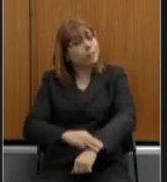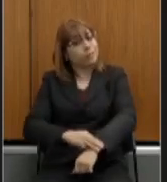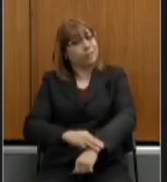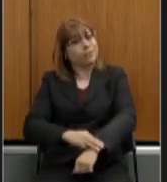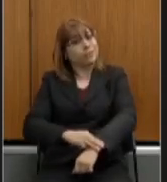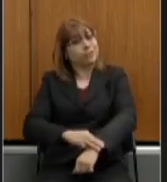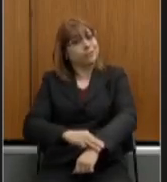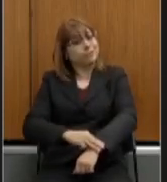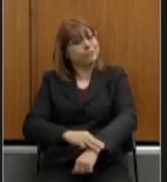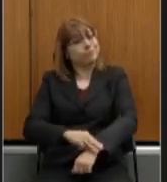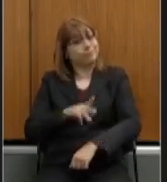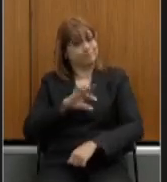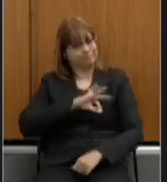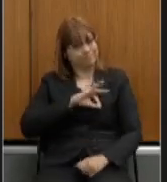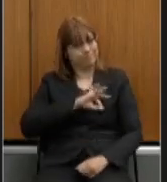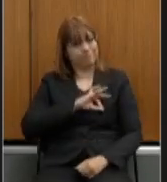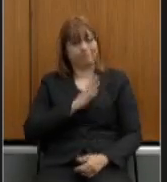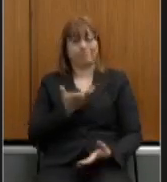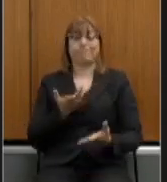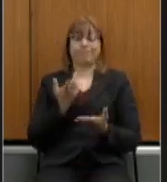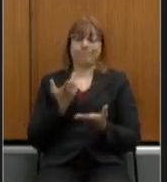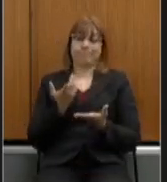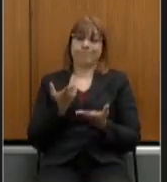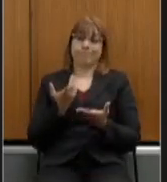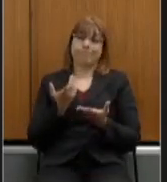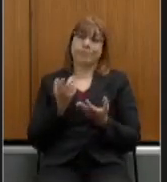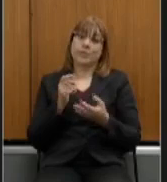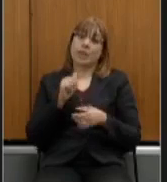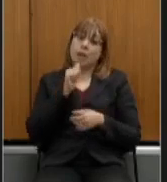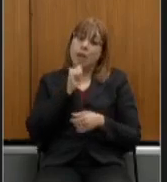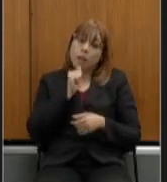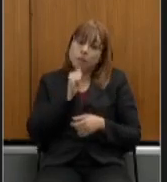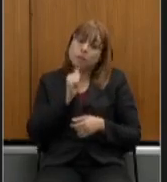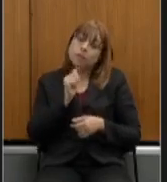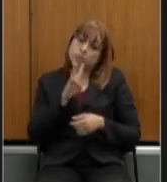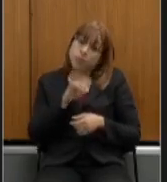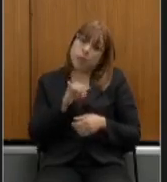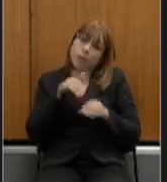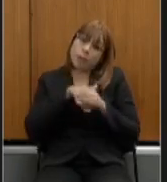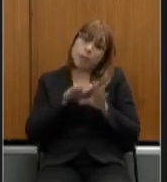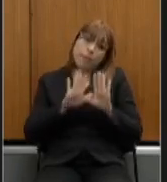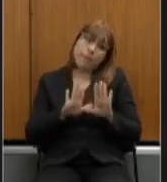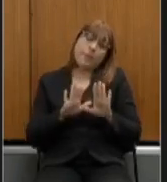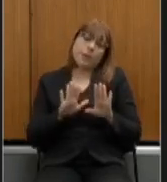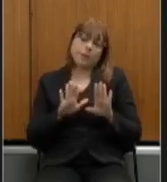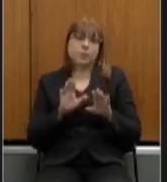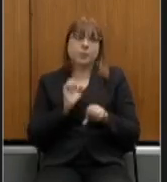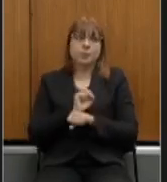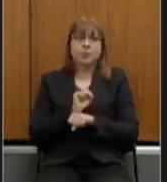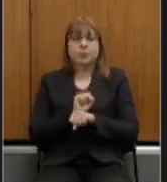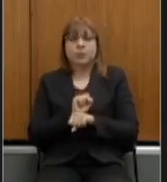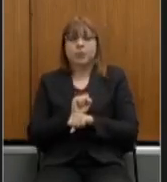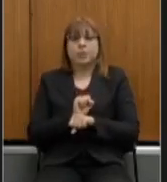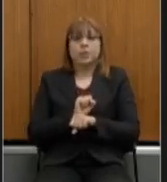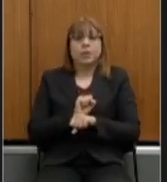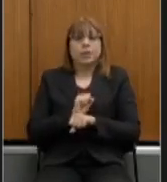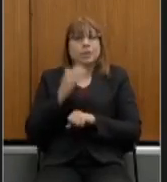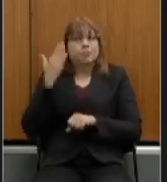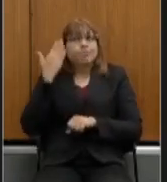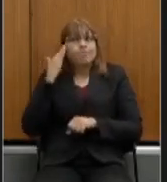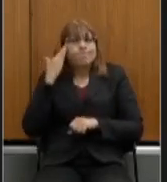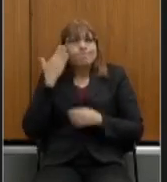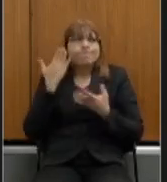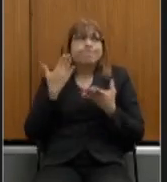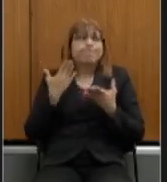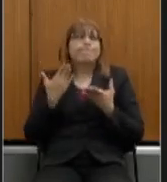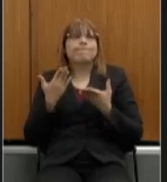colegas deputados deputadas continua na hora do dia nós só não votamos ainda estamos criando um entendimento